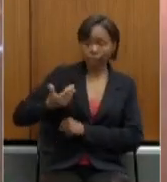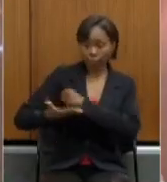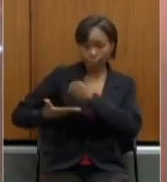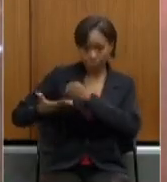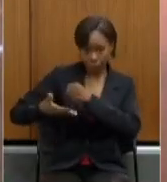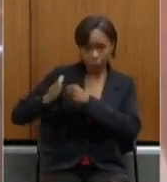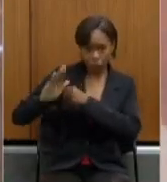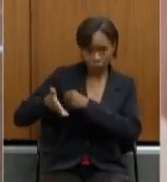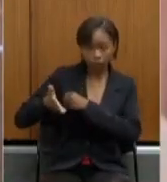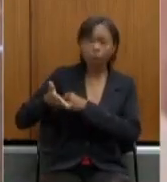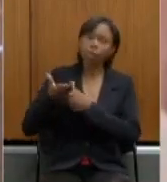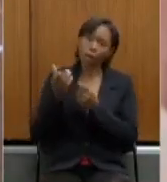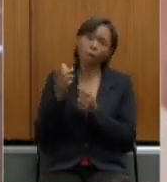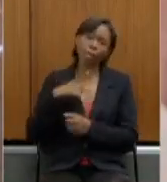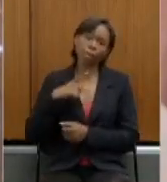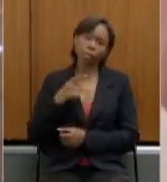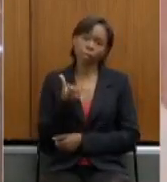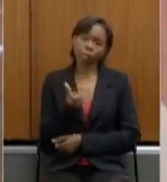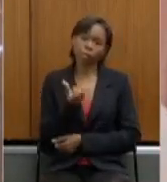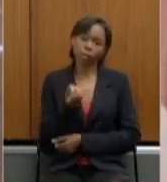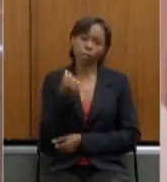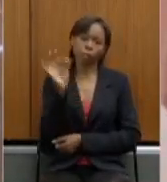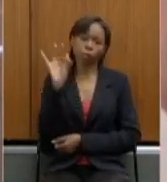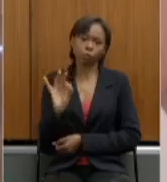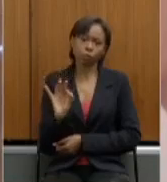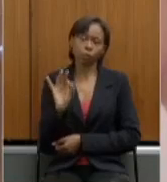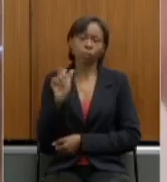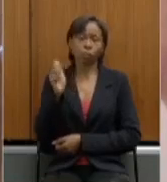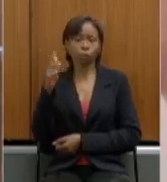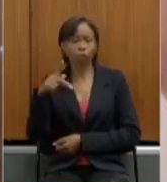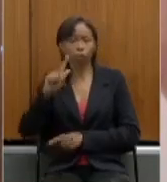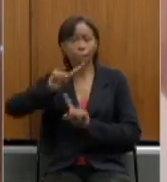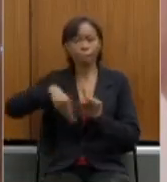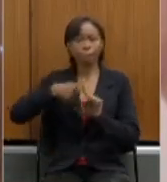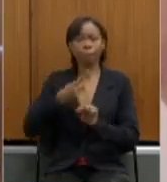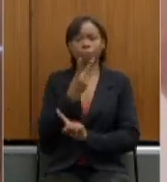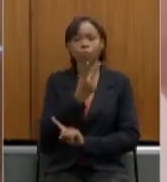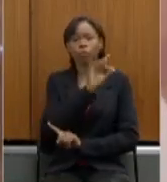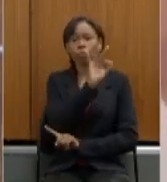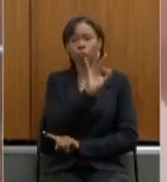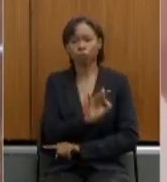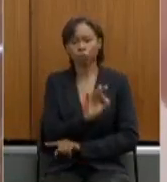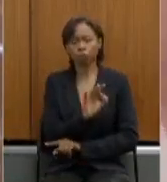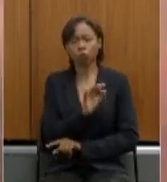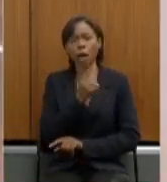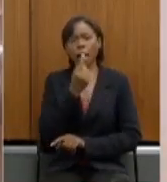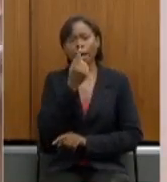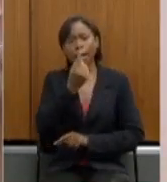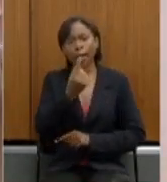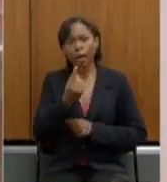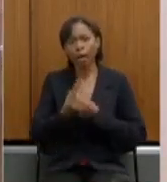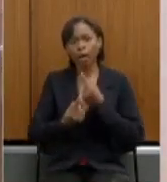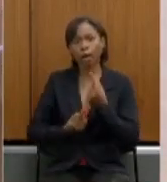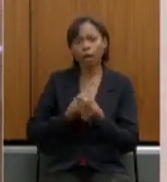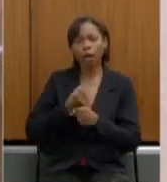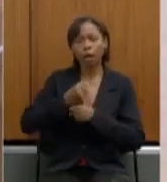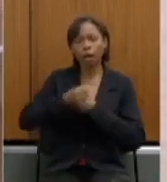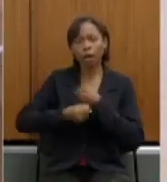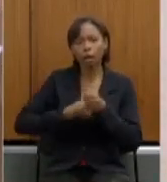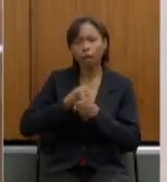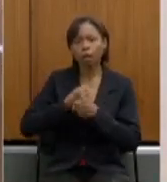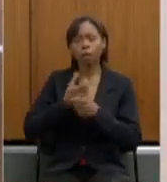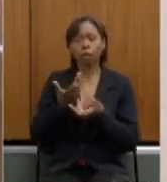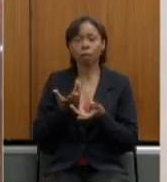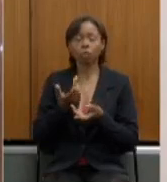tem 60% da aposentadoria mais 2% por ano então o homem que vai se aposentar